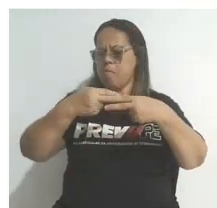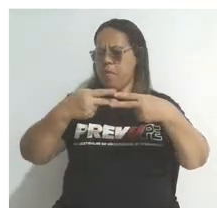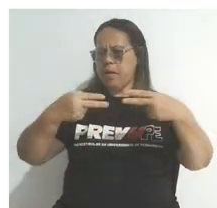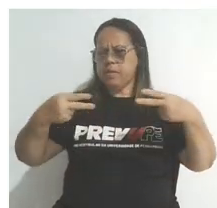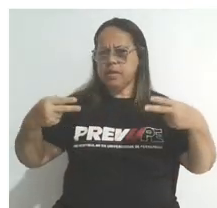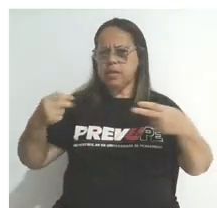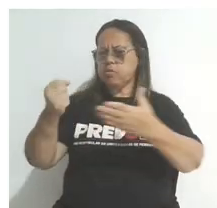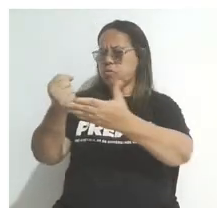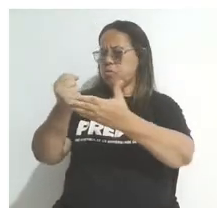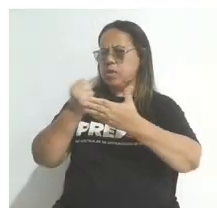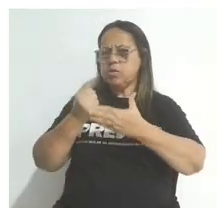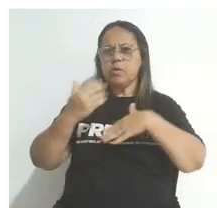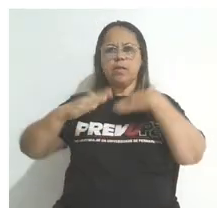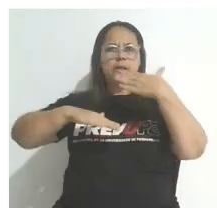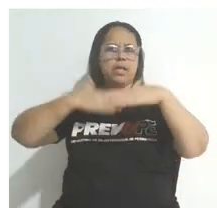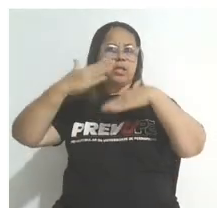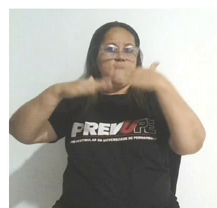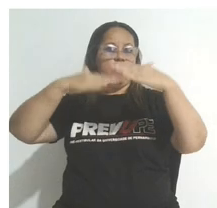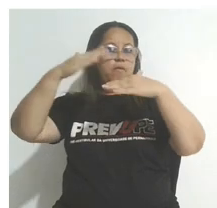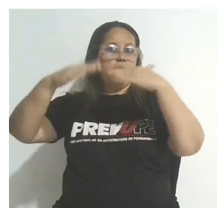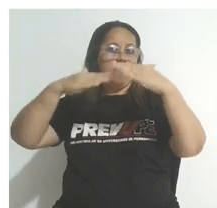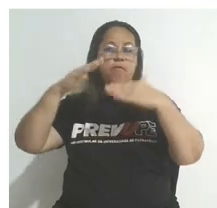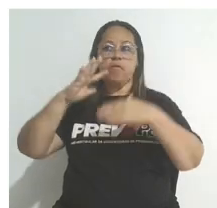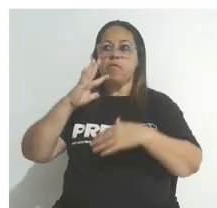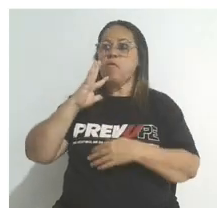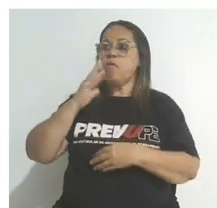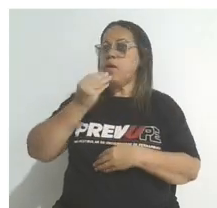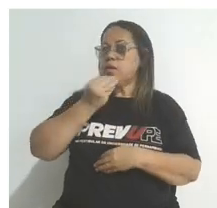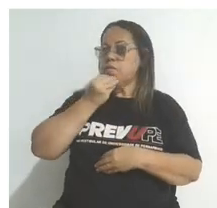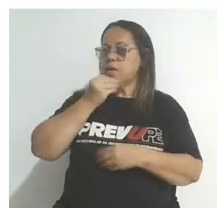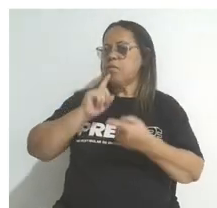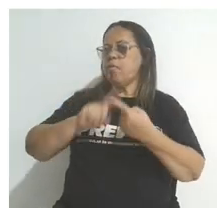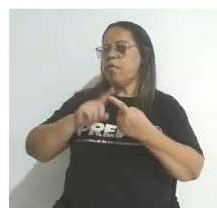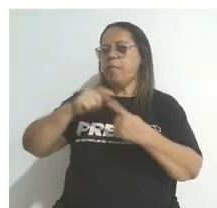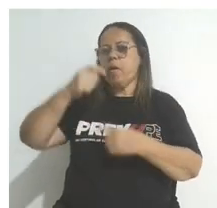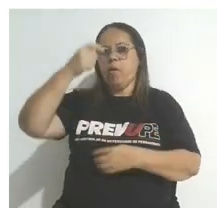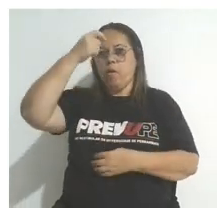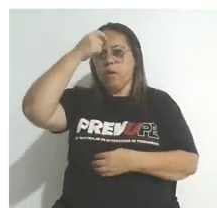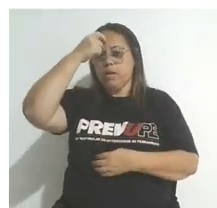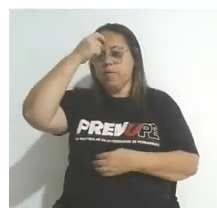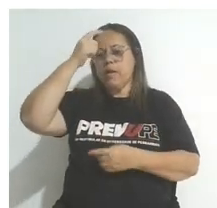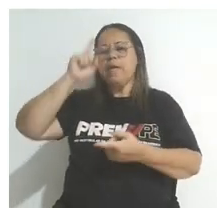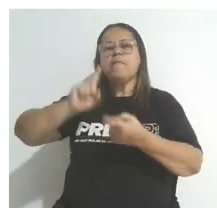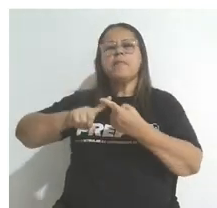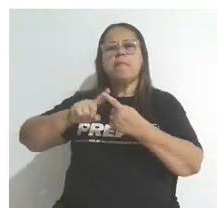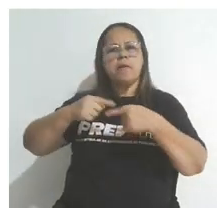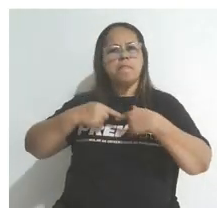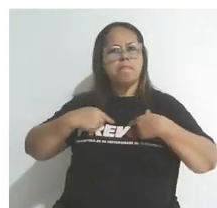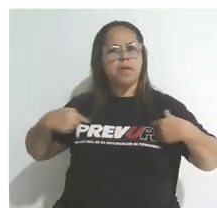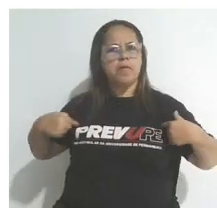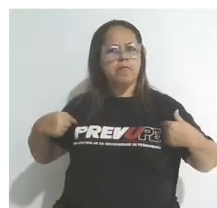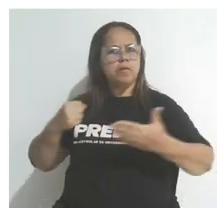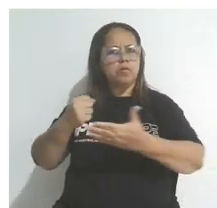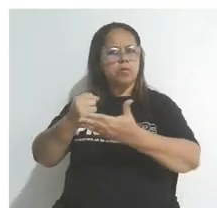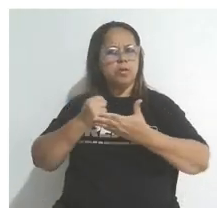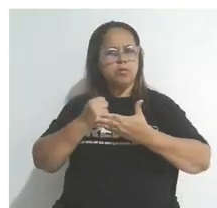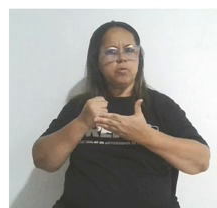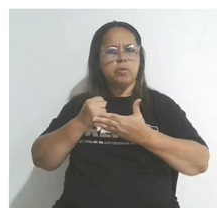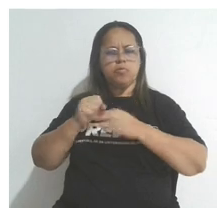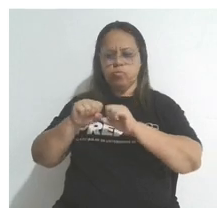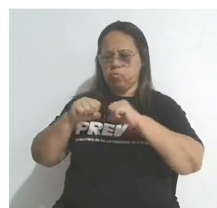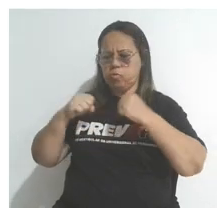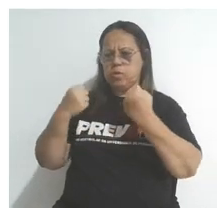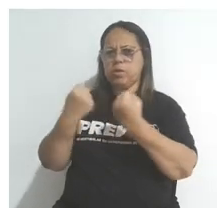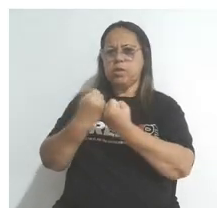que nos ajudam a desenvolver esse conhecimento e o nosso lado cognitivo, ele também nos ajuda no âmbito social,